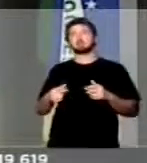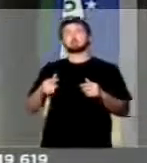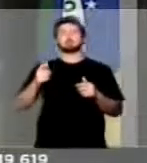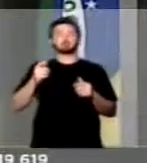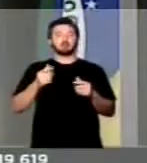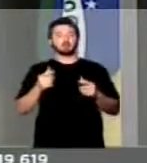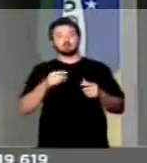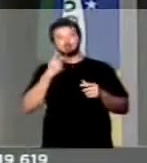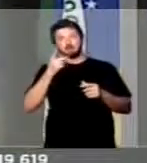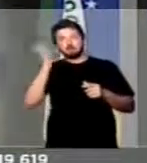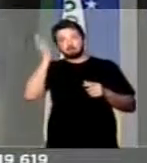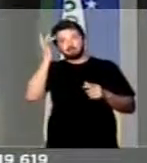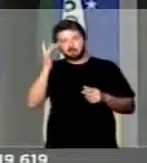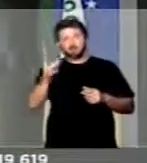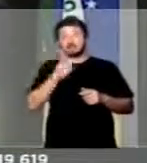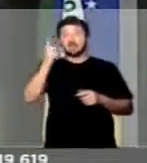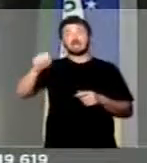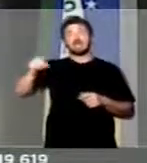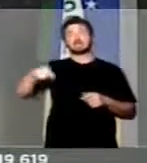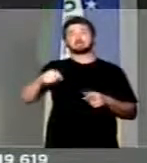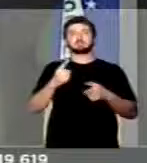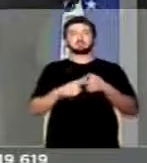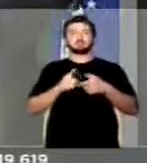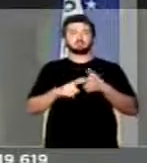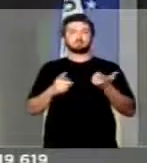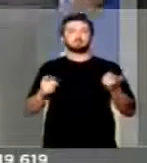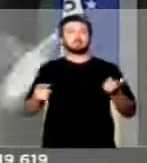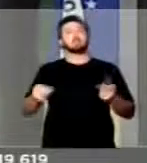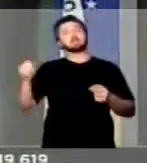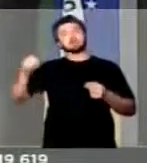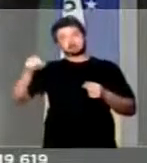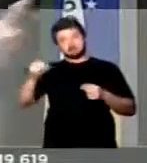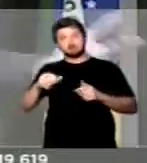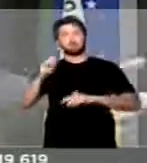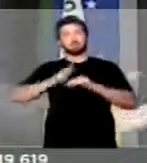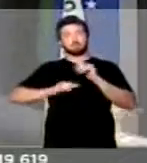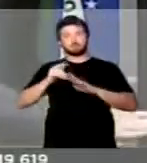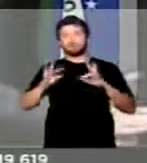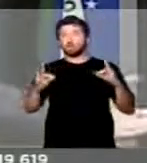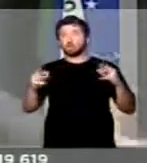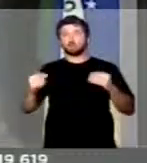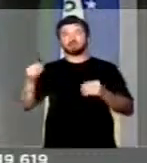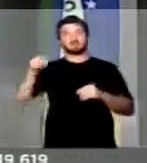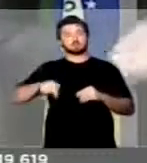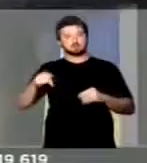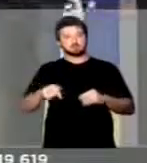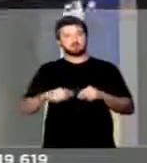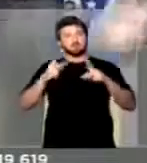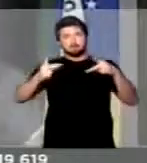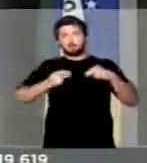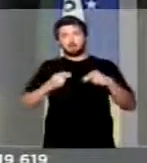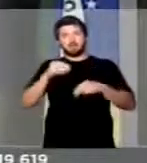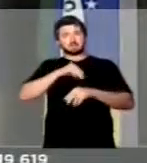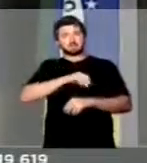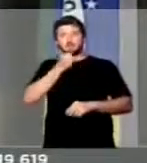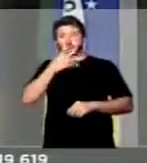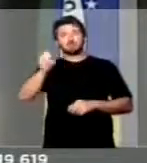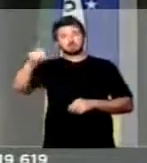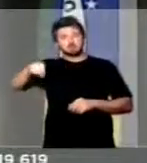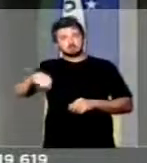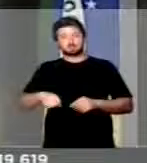facilmente dizer sim, porque sim, todas as carreiras aqui na pauta merecem ganhar bem,